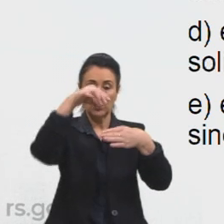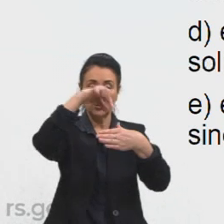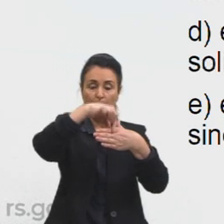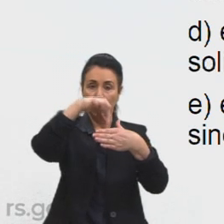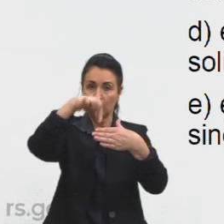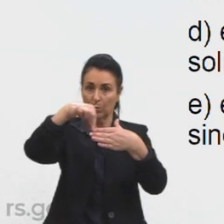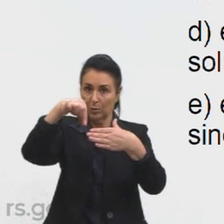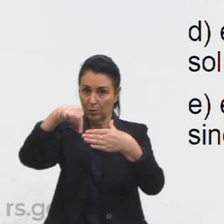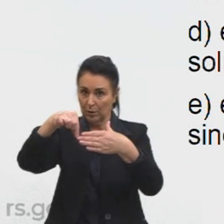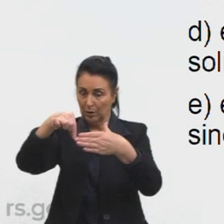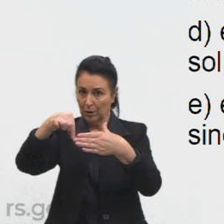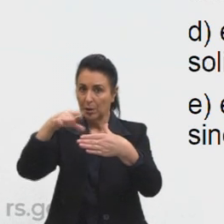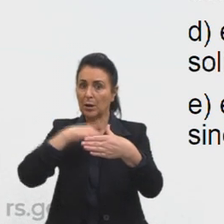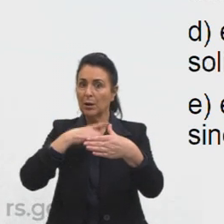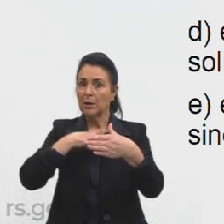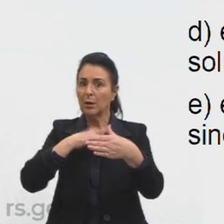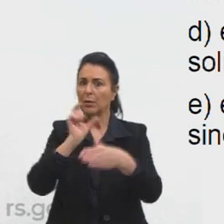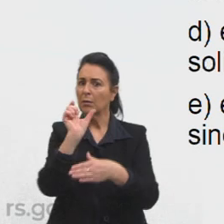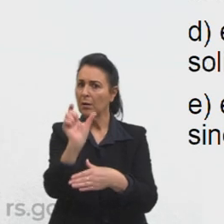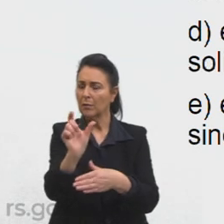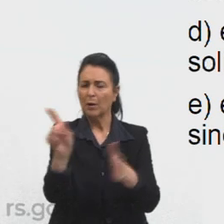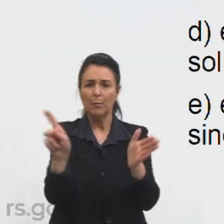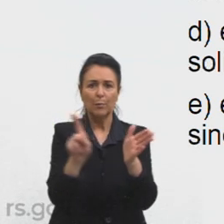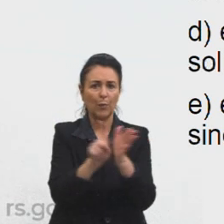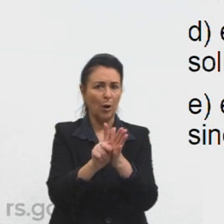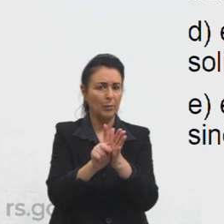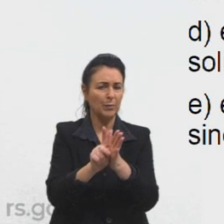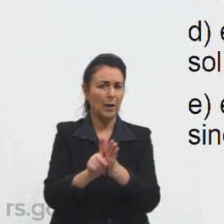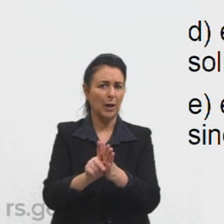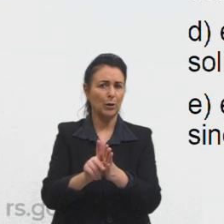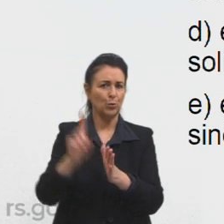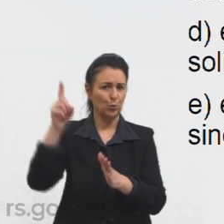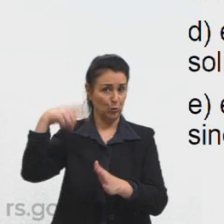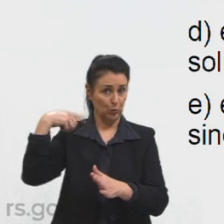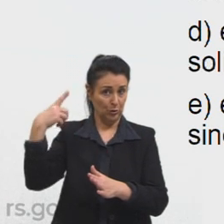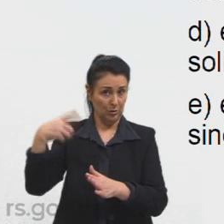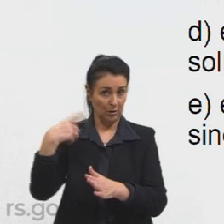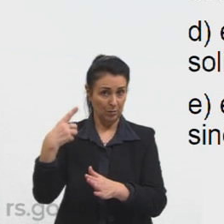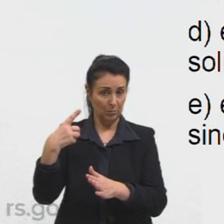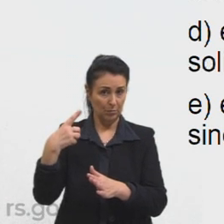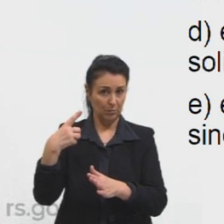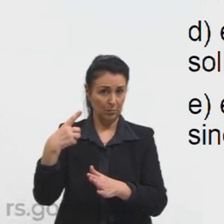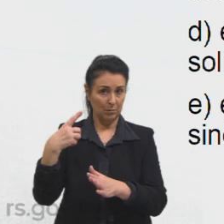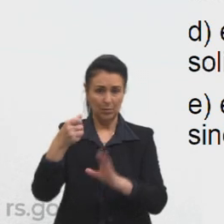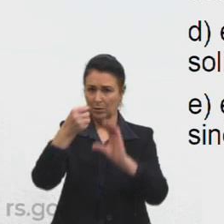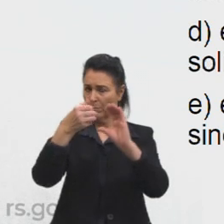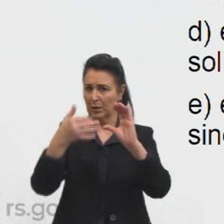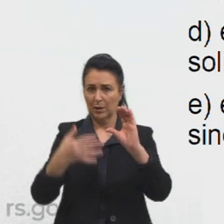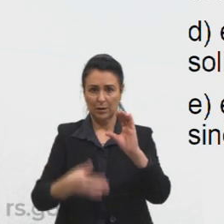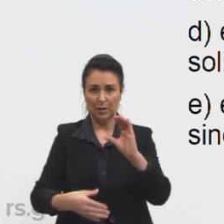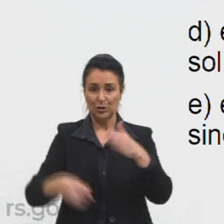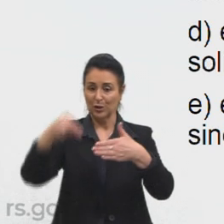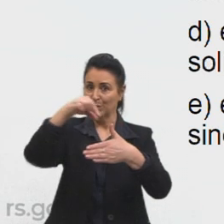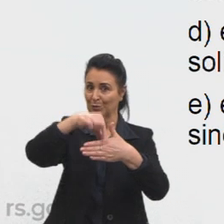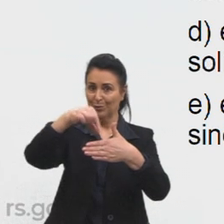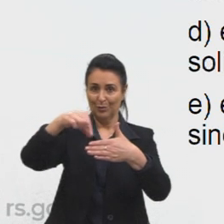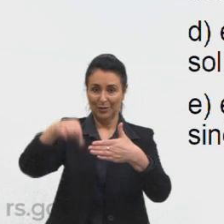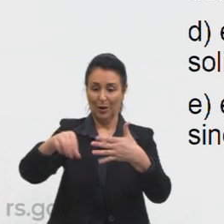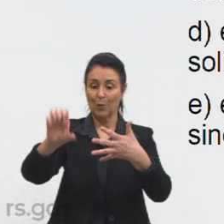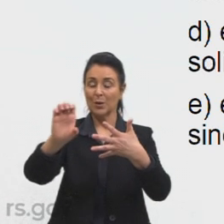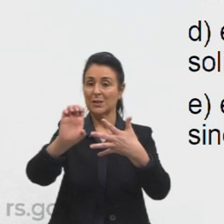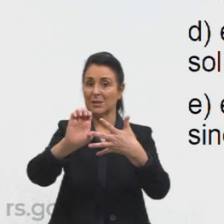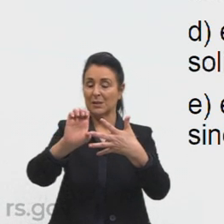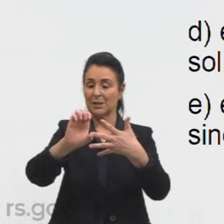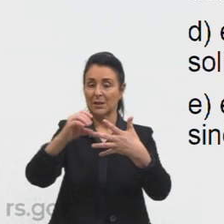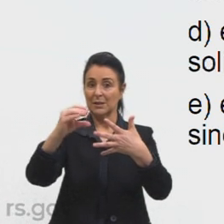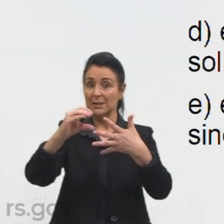próprios da esfera do direito também não não é característica do cordel fazer isso letra C demonstra que o